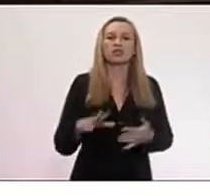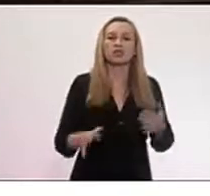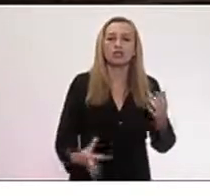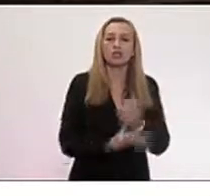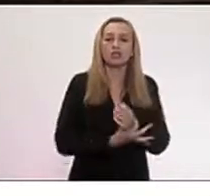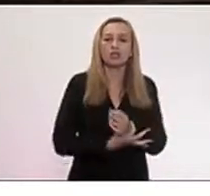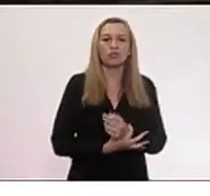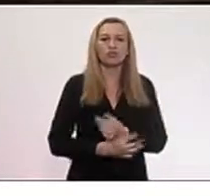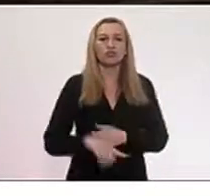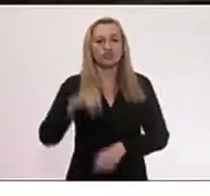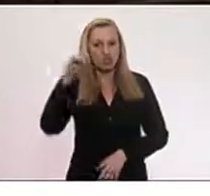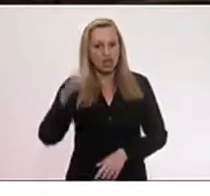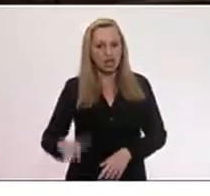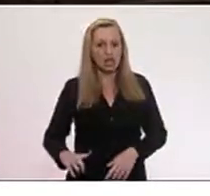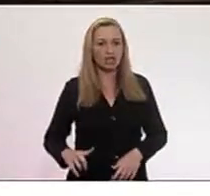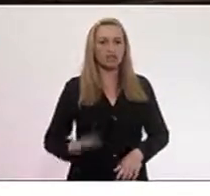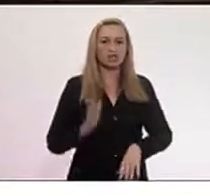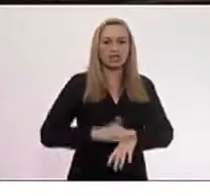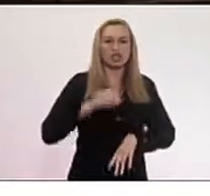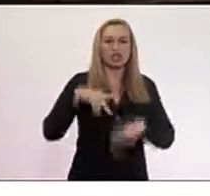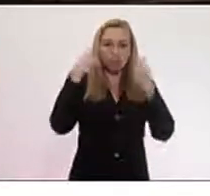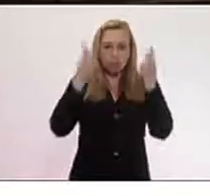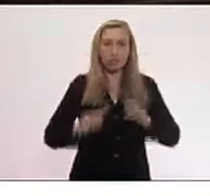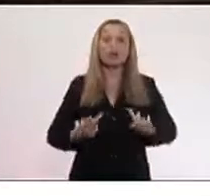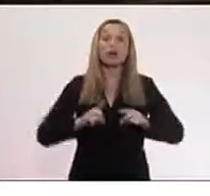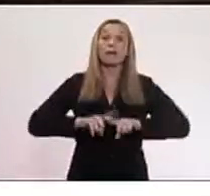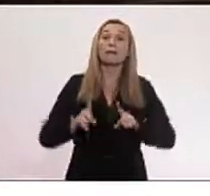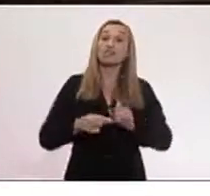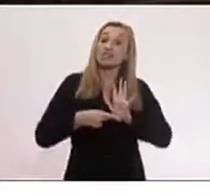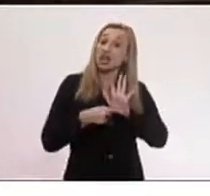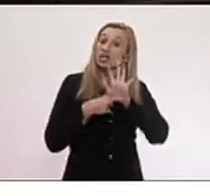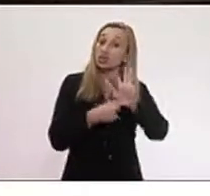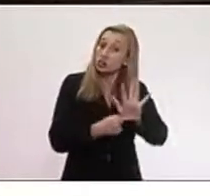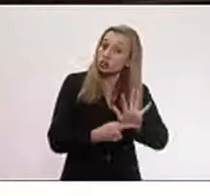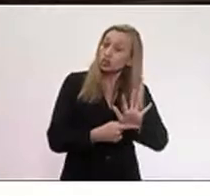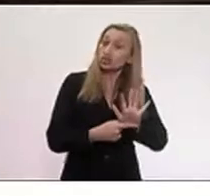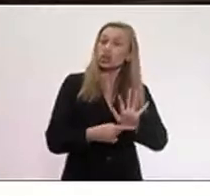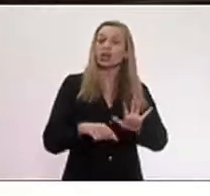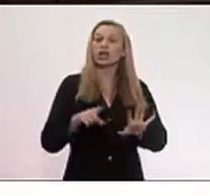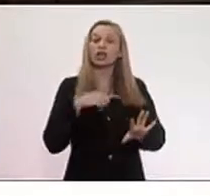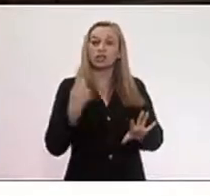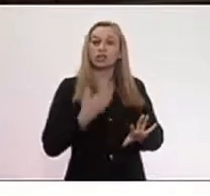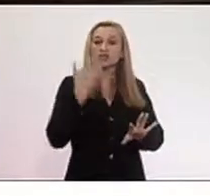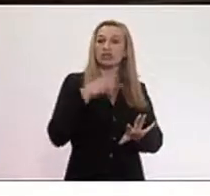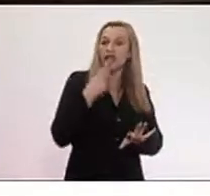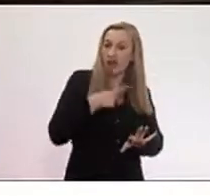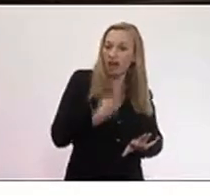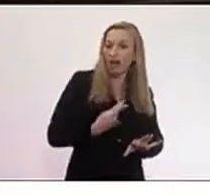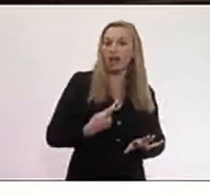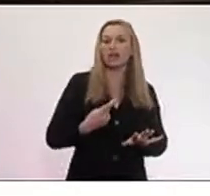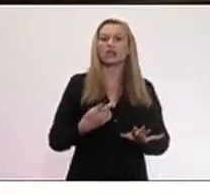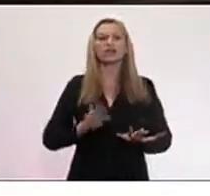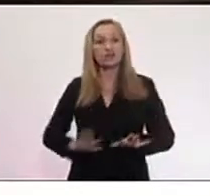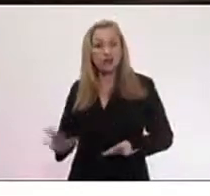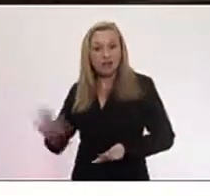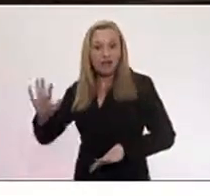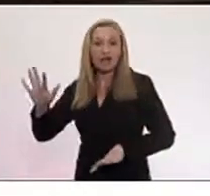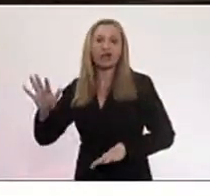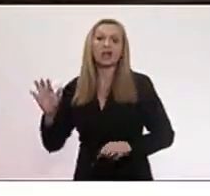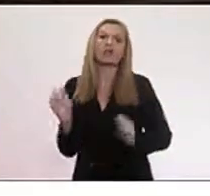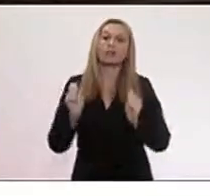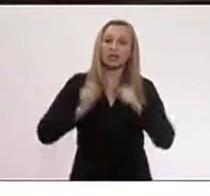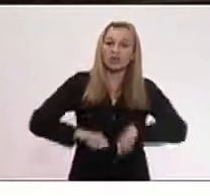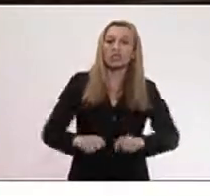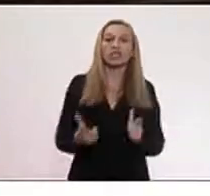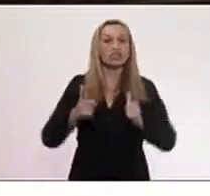direito e a dignidade humana, mas também que dê condições, senhor presidente, da gente falar da favela como potência, falar da favela